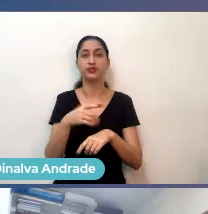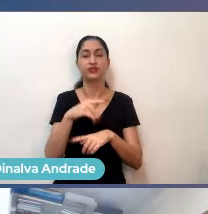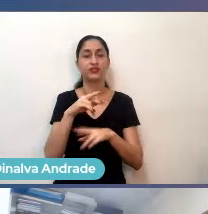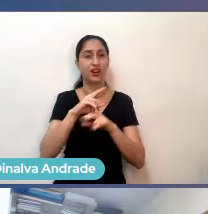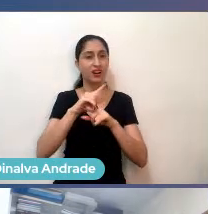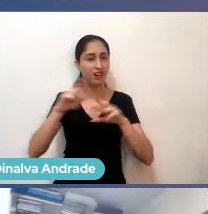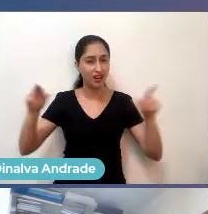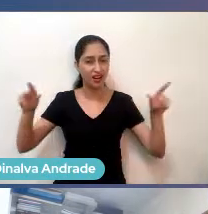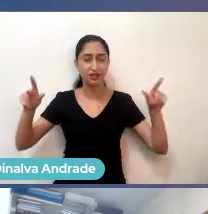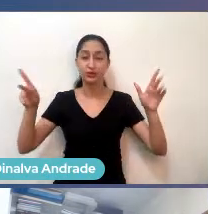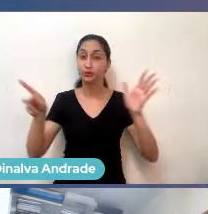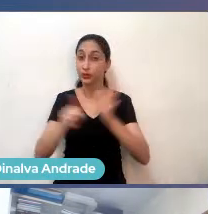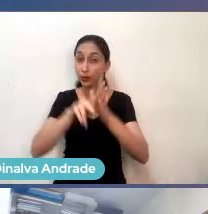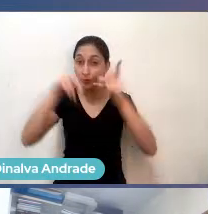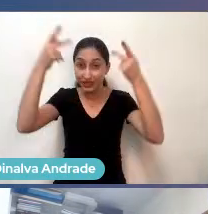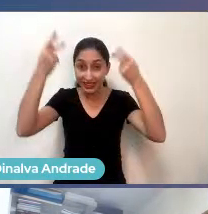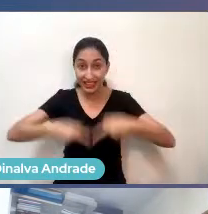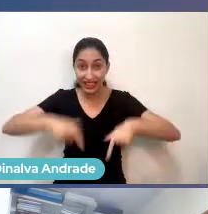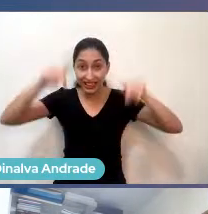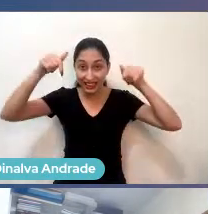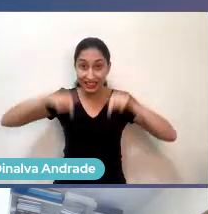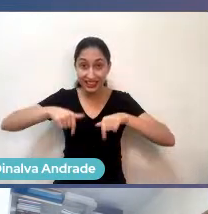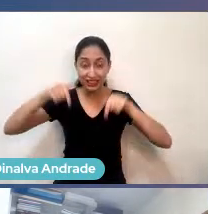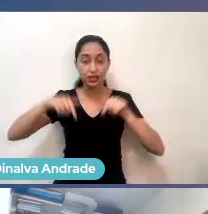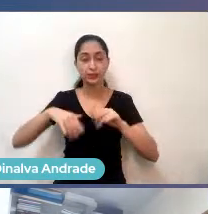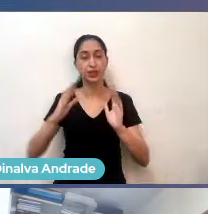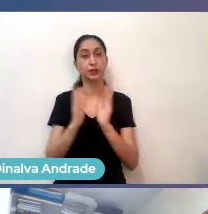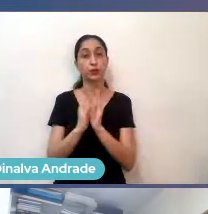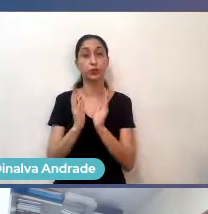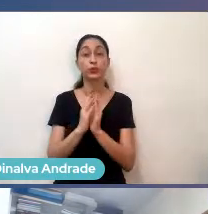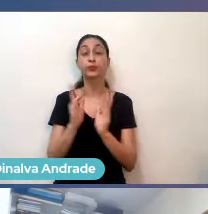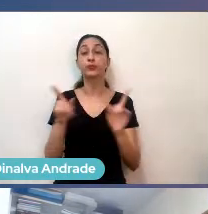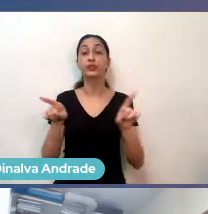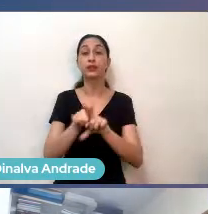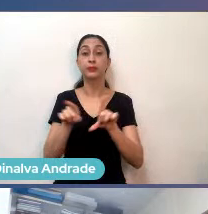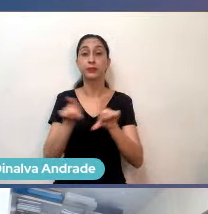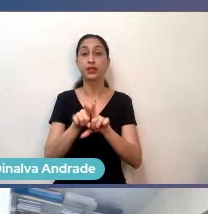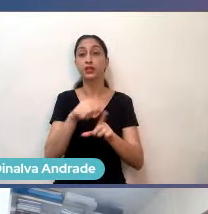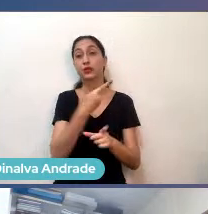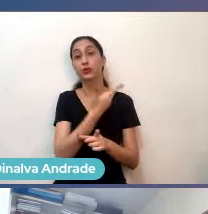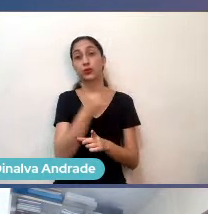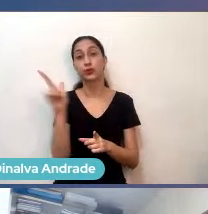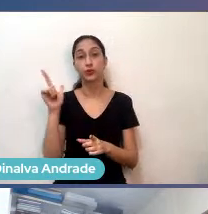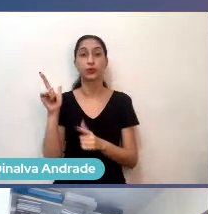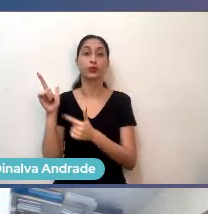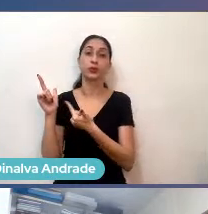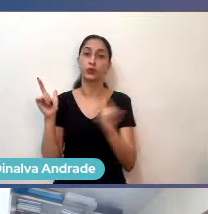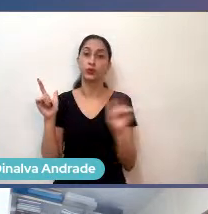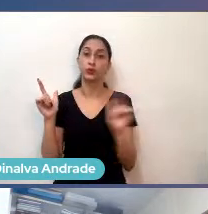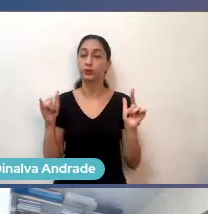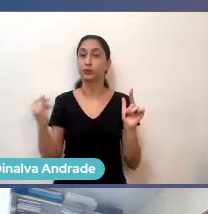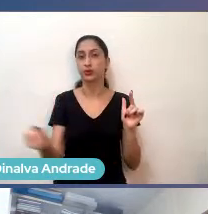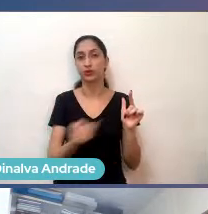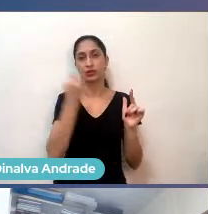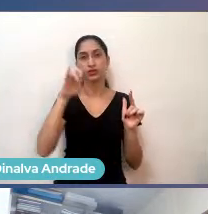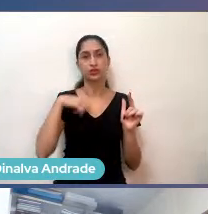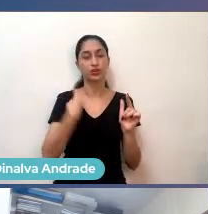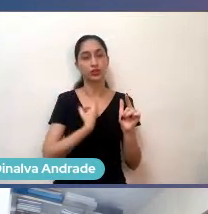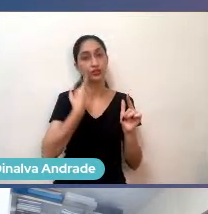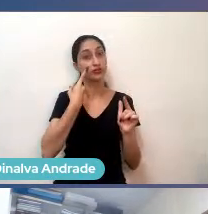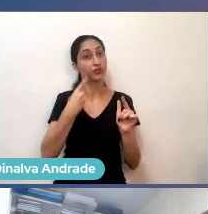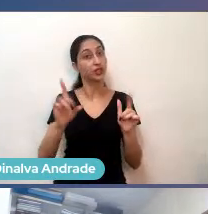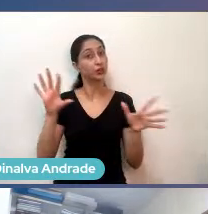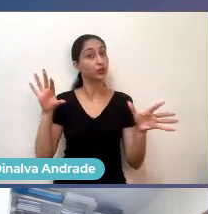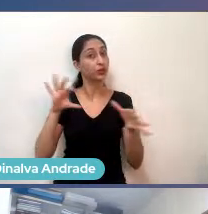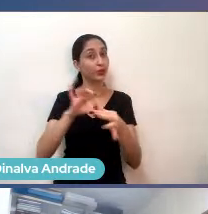são iniciativas daqui de Pernambuco, e outros que vêm dos outros mercados, mas que é importante a conexão, que